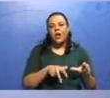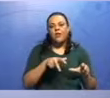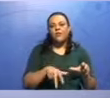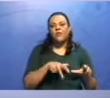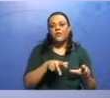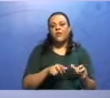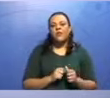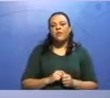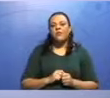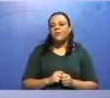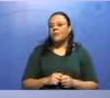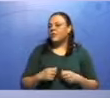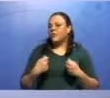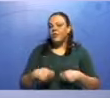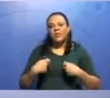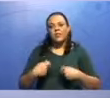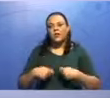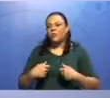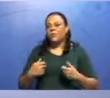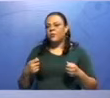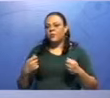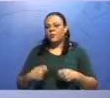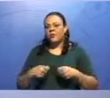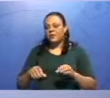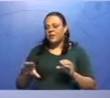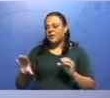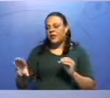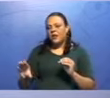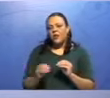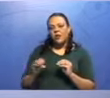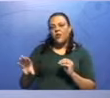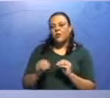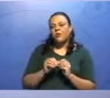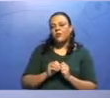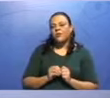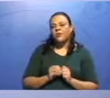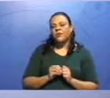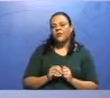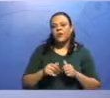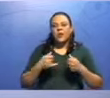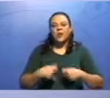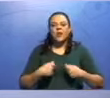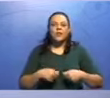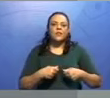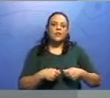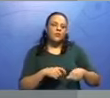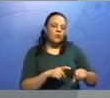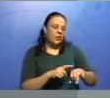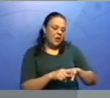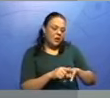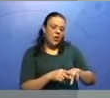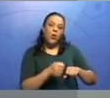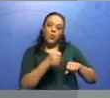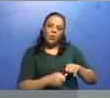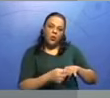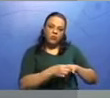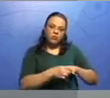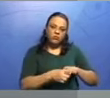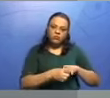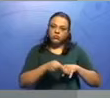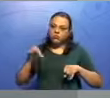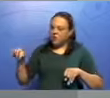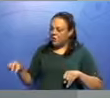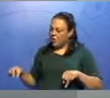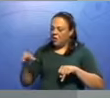não são complementos verbais. Elas não completam. Então, é como se fosse, lembra, o anel, que eu posso tirar ou eu posso pôr e a minha frase